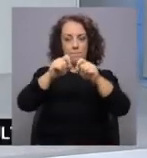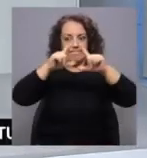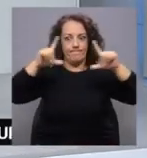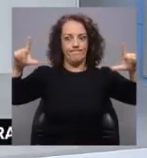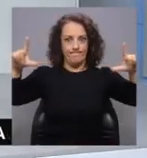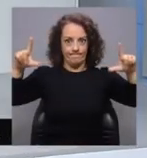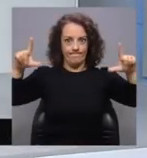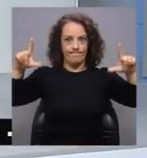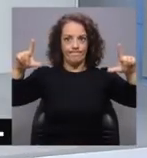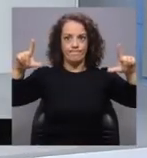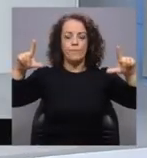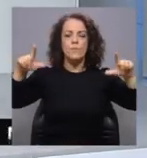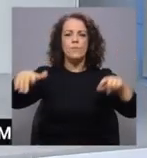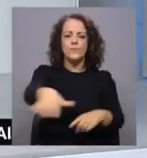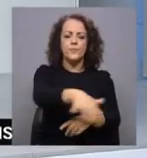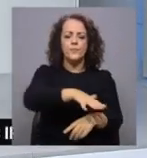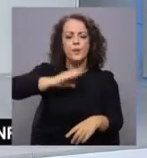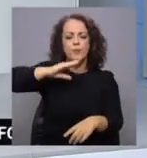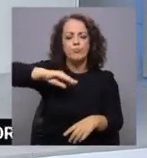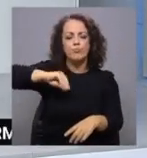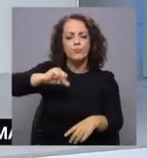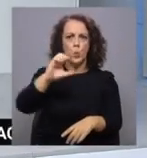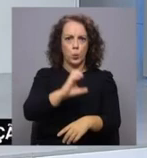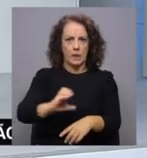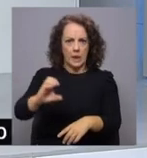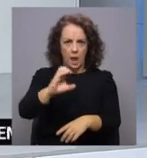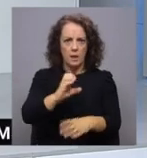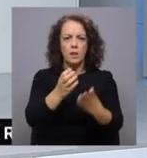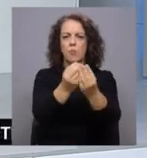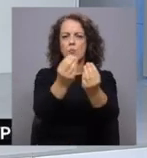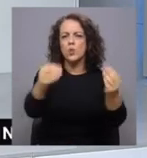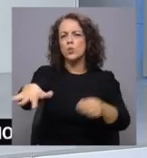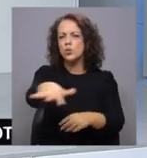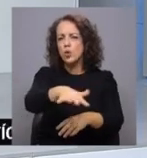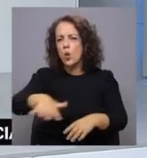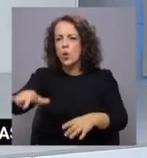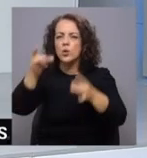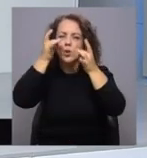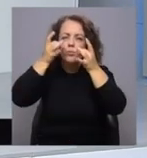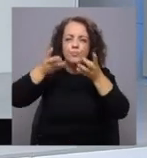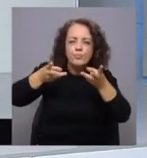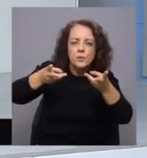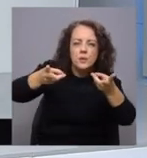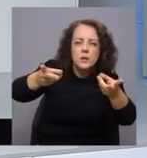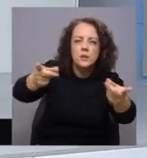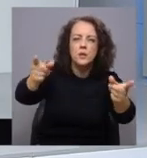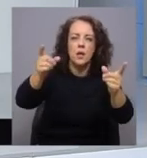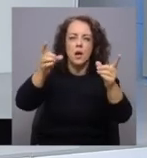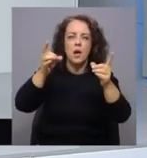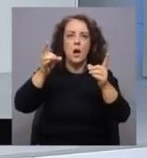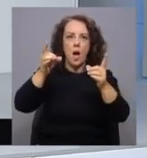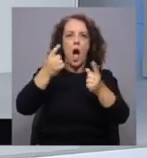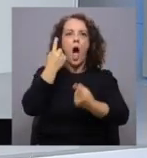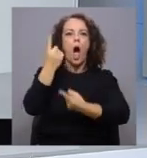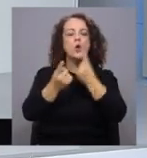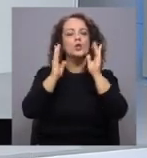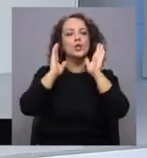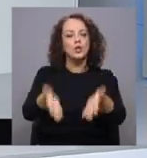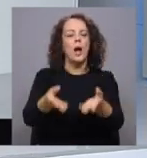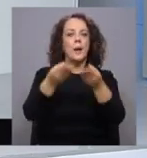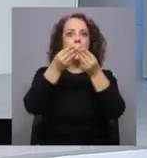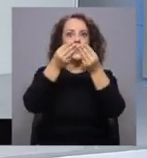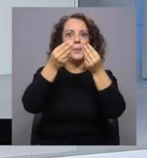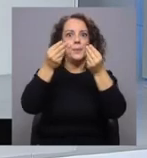temos no território continental ainda muitas zonas com nebulinas e nevoeiros, mas podemos ver que já há muitas zonas também, já predomina o céu pouco